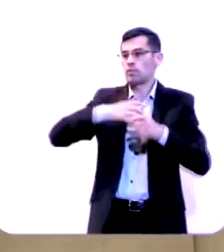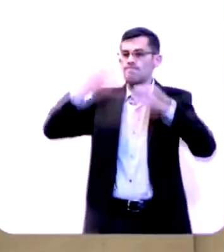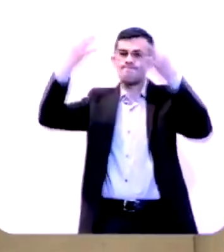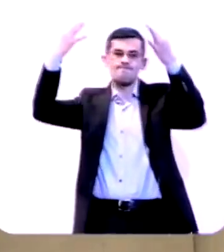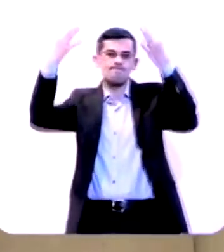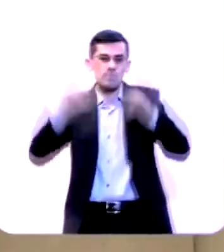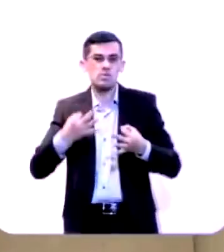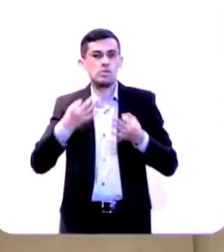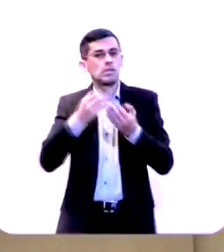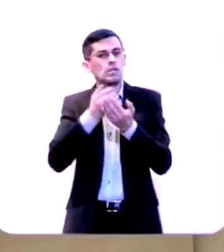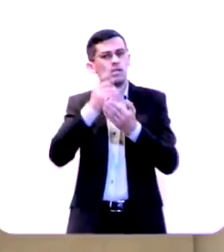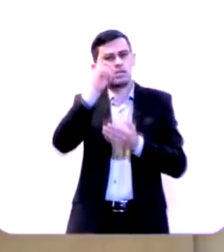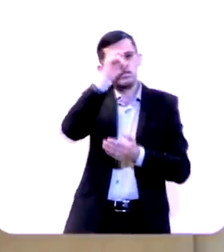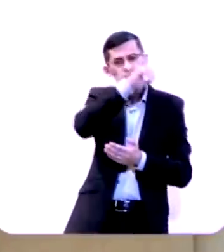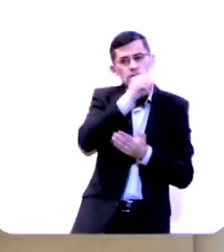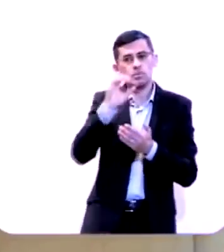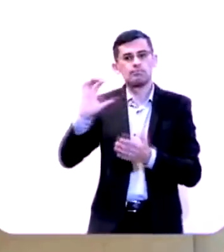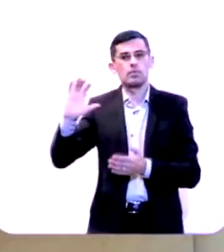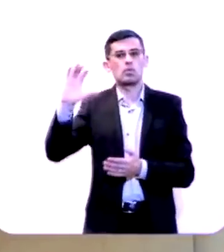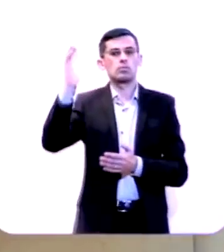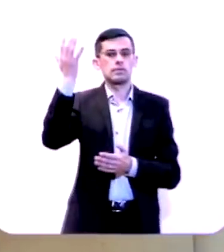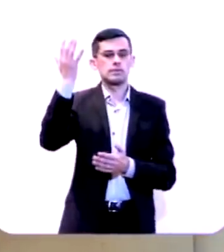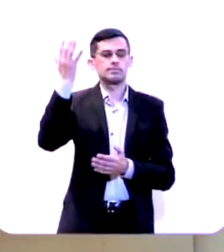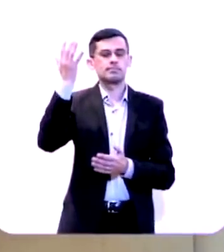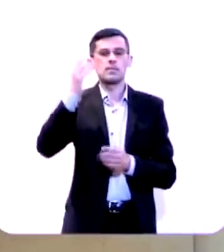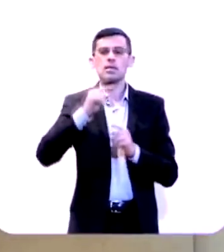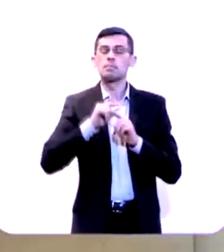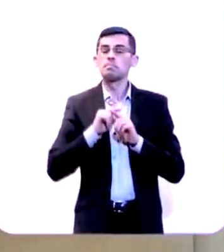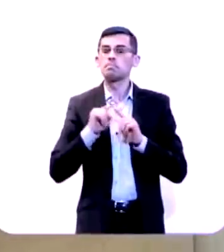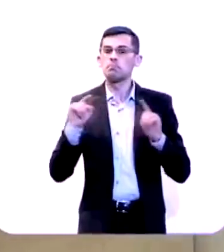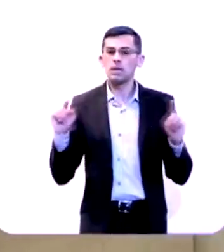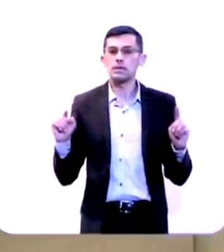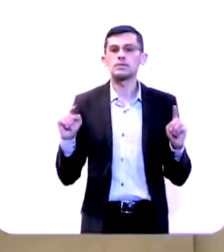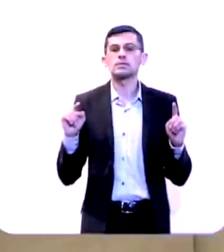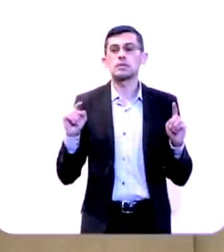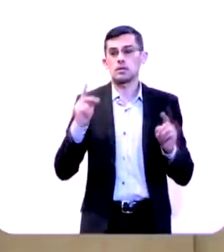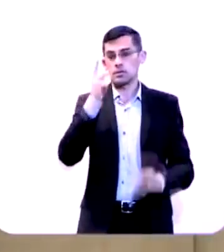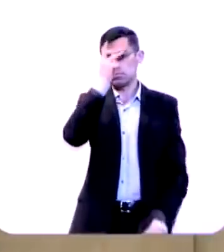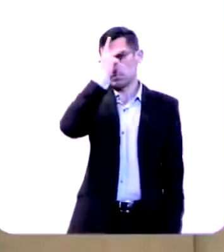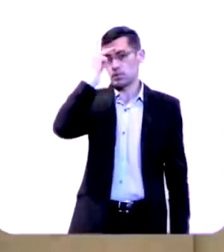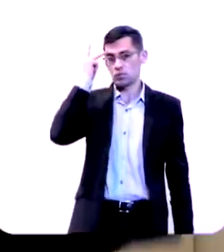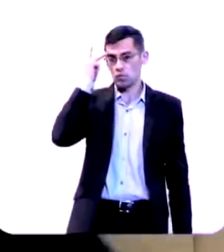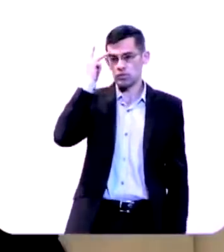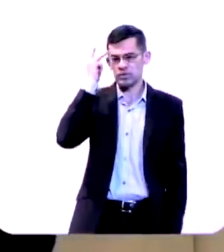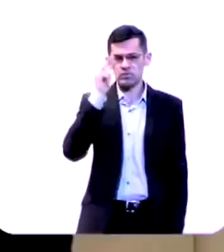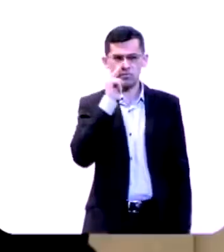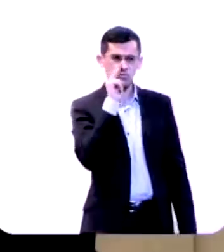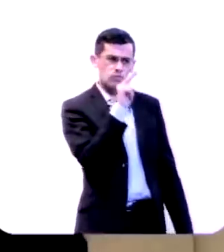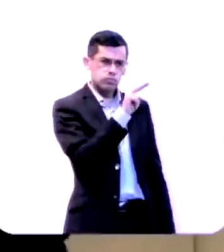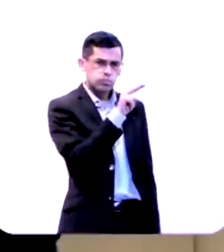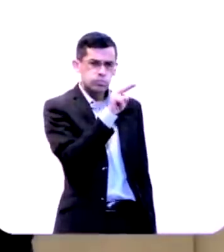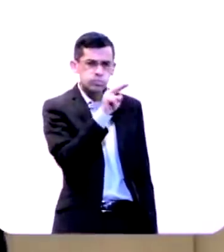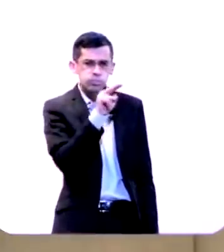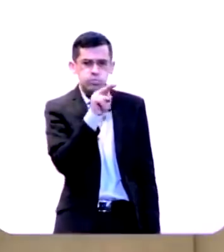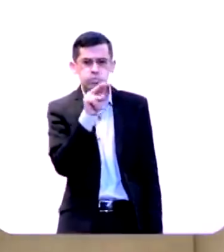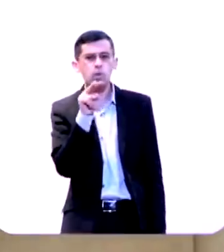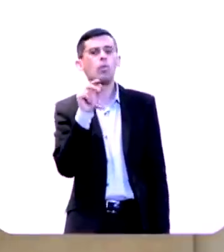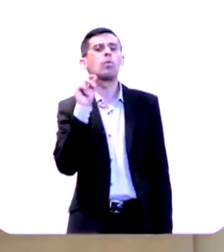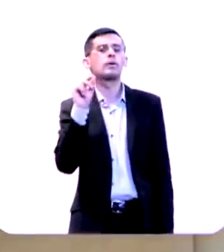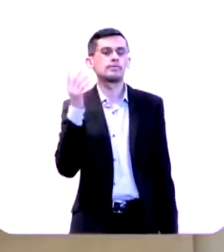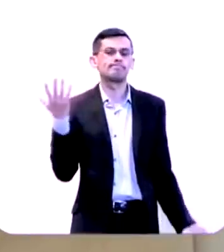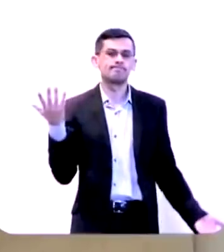coisa difícil iria acontecer no entanto as pessoas que estavam vendo tudo aquilo acontecer